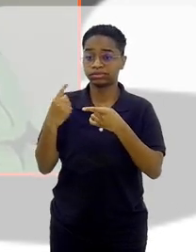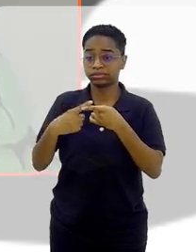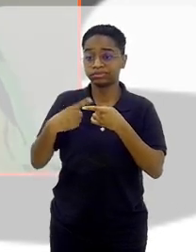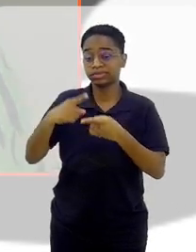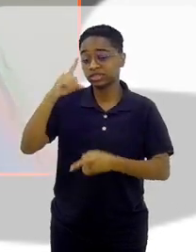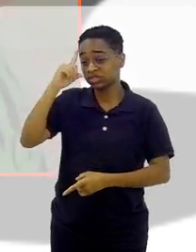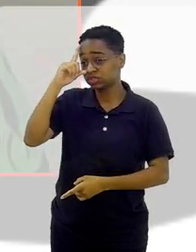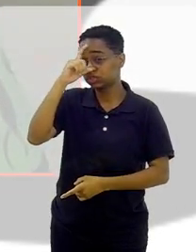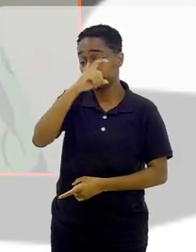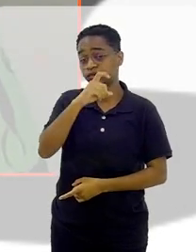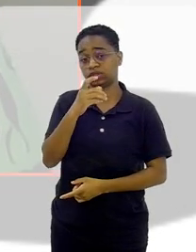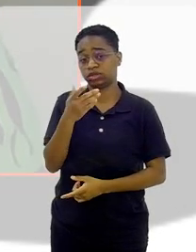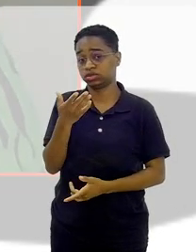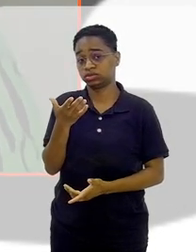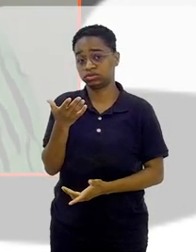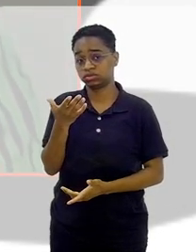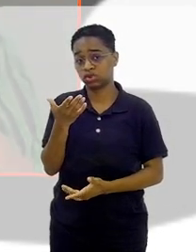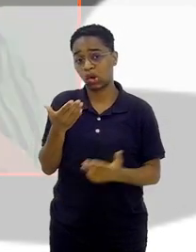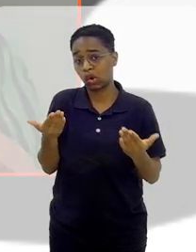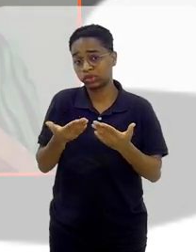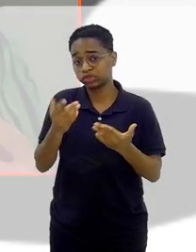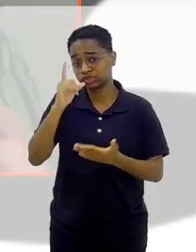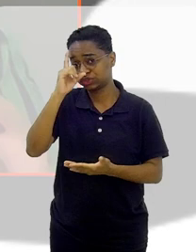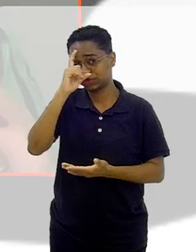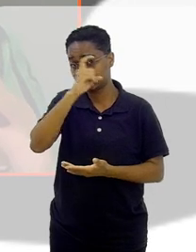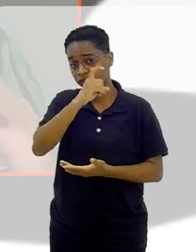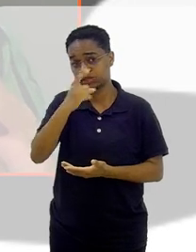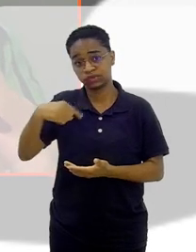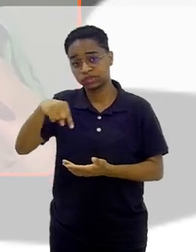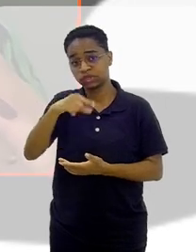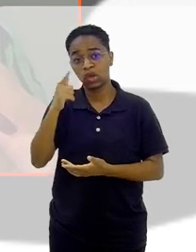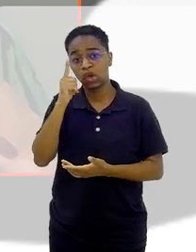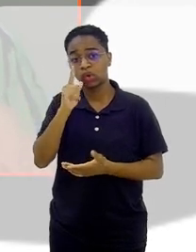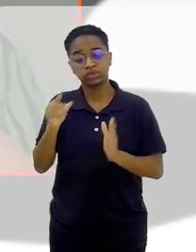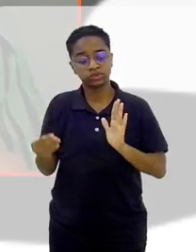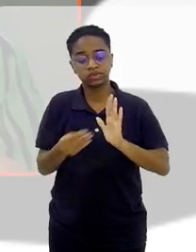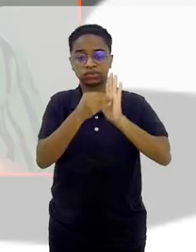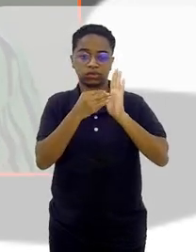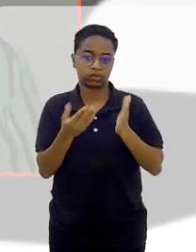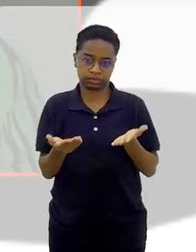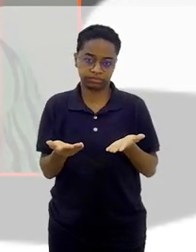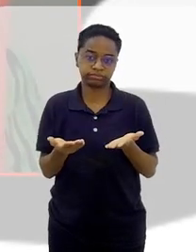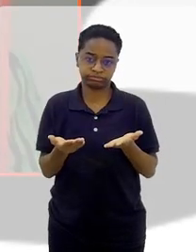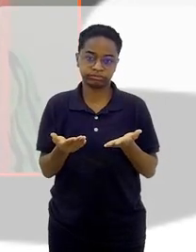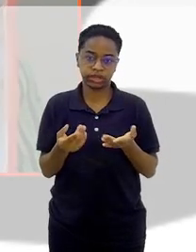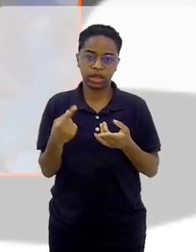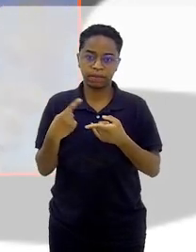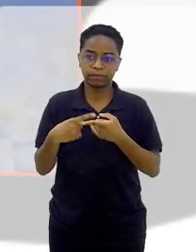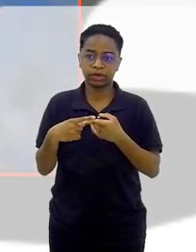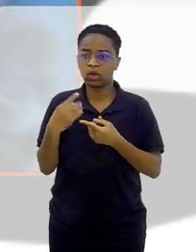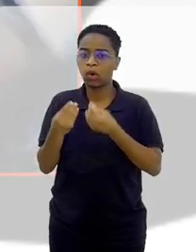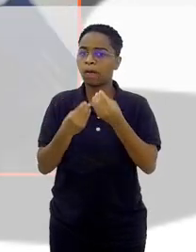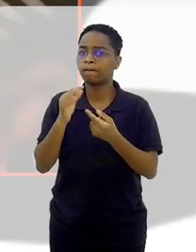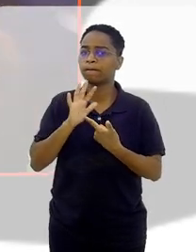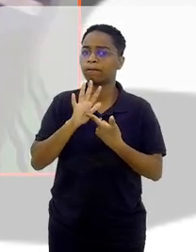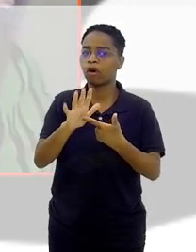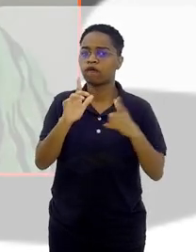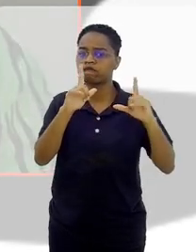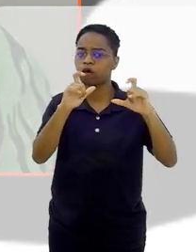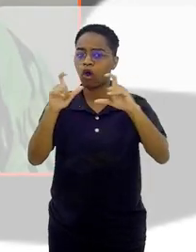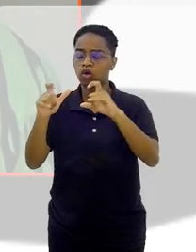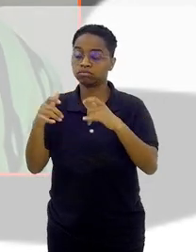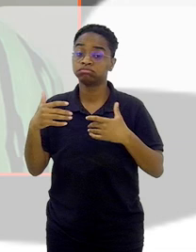dificilmente, né? Hoje em dia, você tem espaço, né? Na grande mídia, né? Para você mostrar fotos.